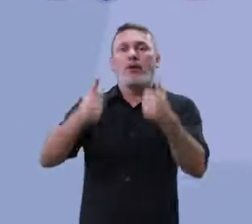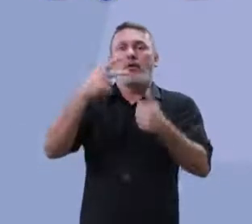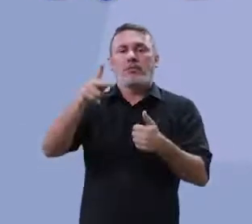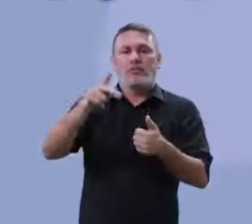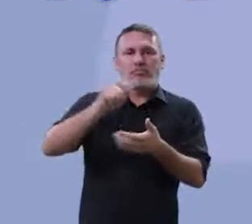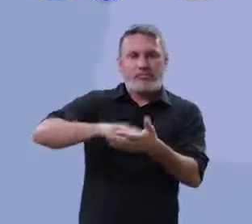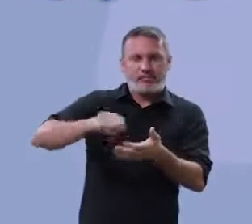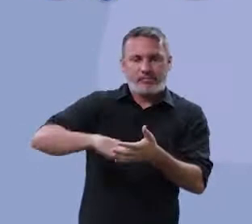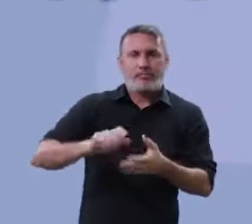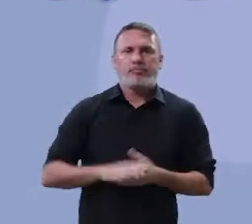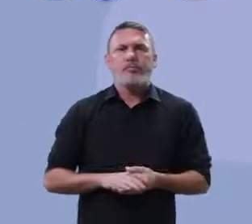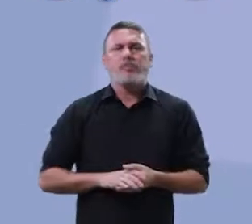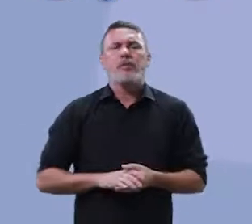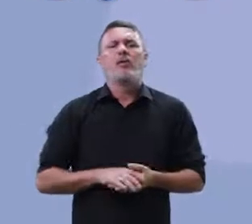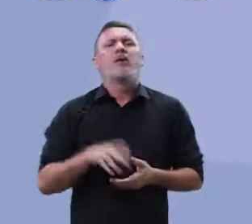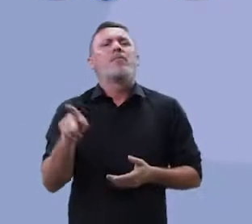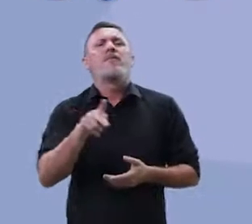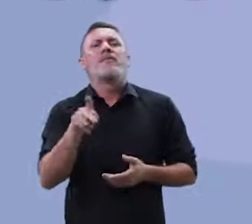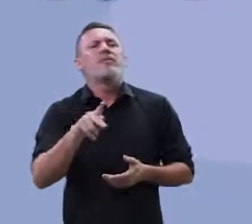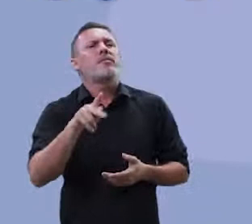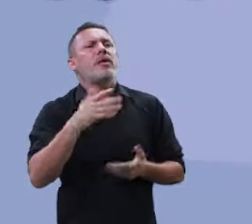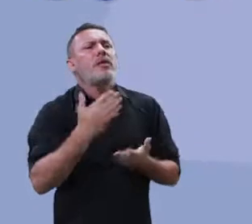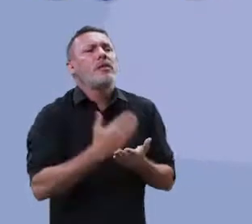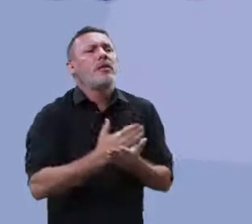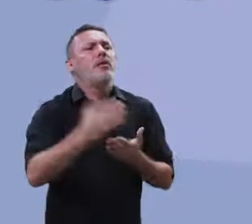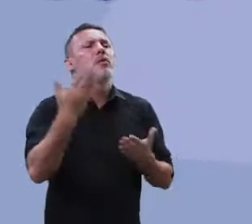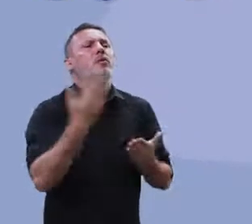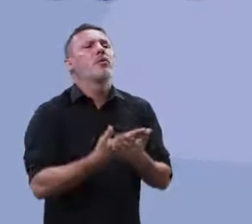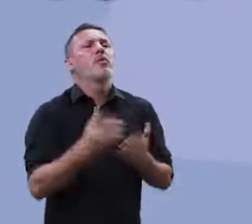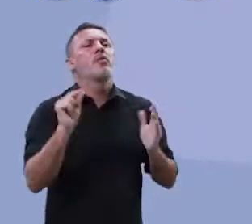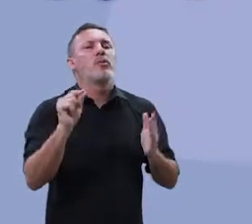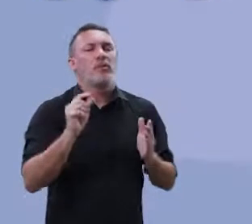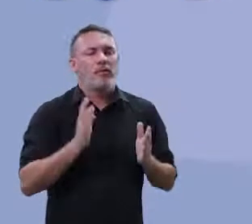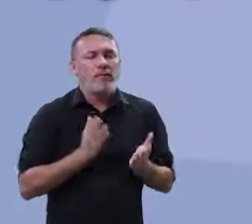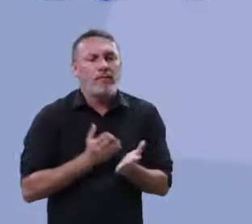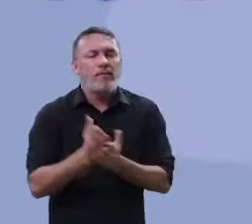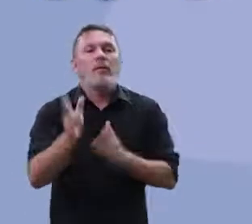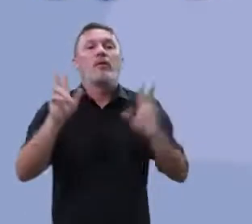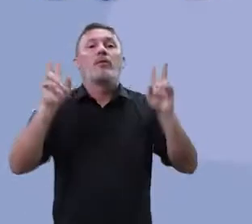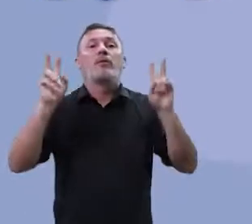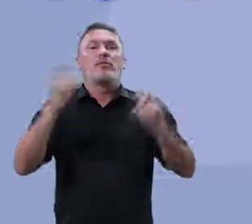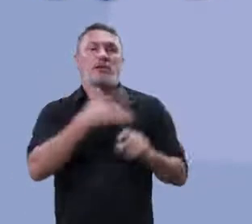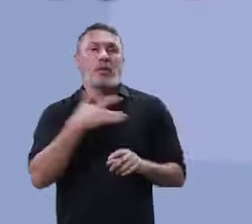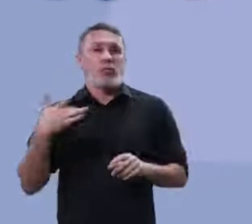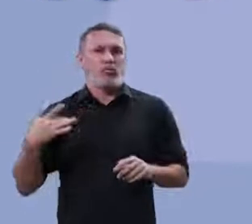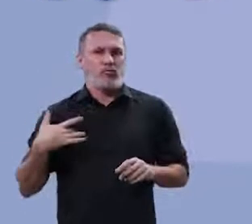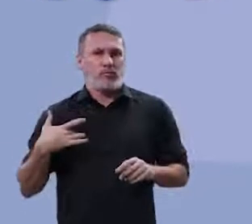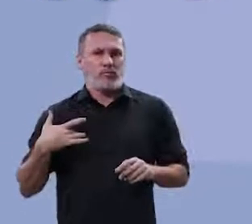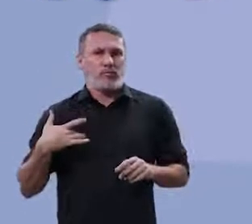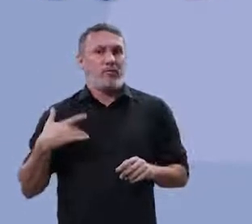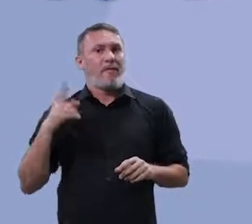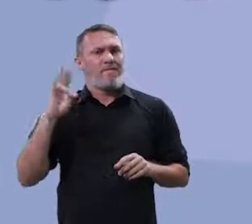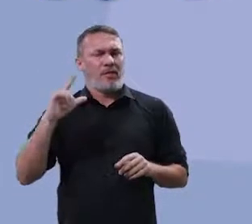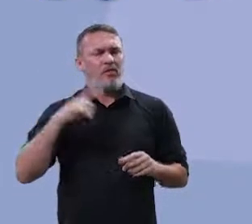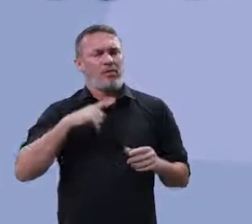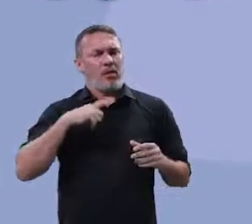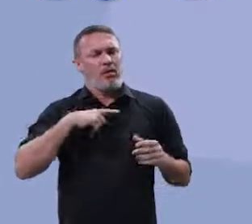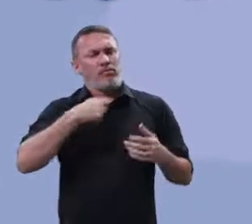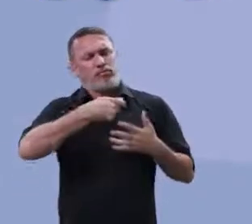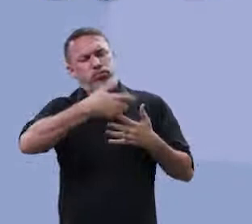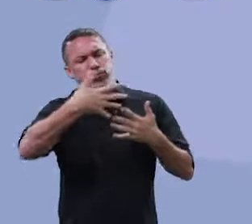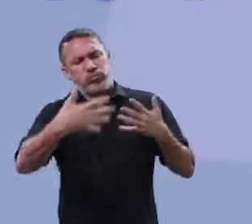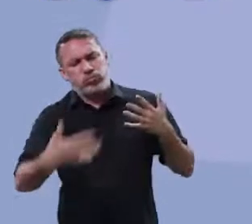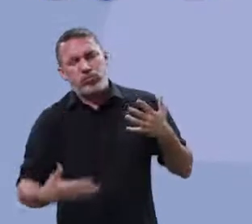o seu desempenho. Professor, o que nós vamos estudar a partir de agora? O eixo temático saúde. Nós vamos começar com uma